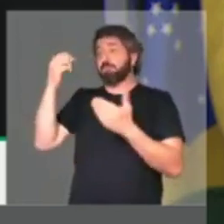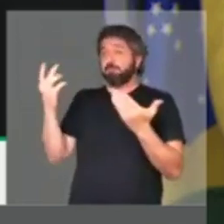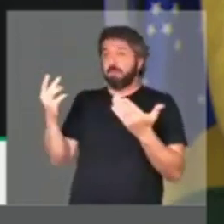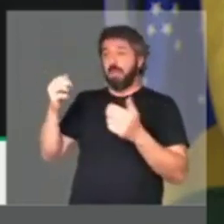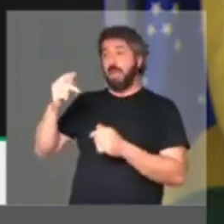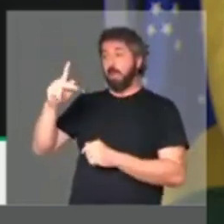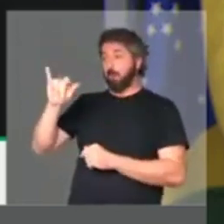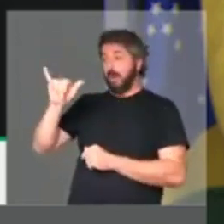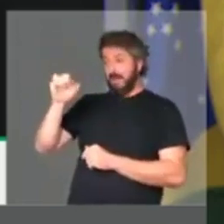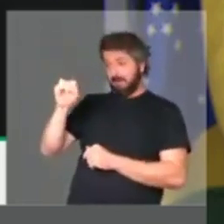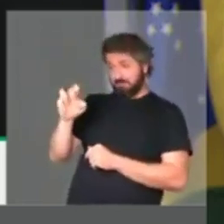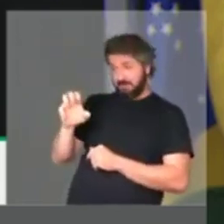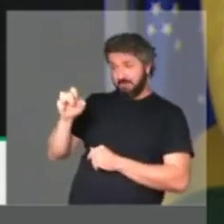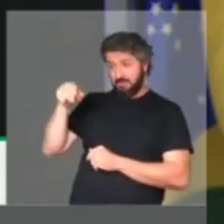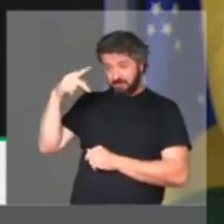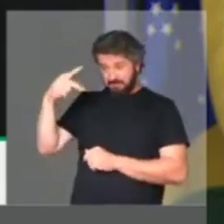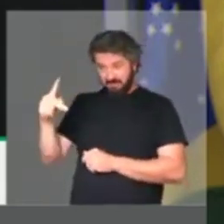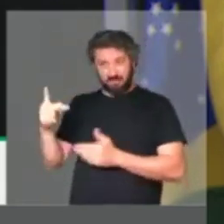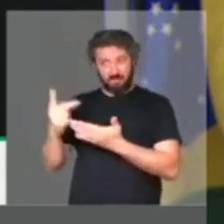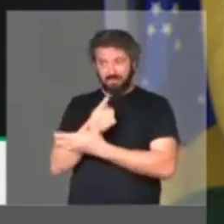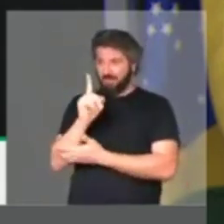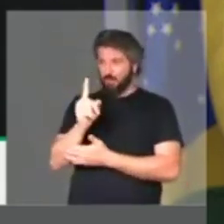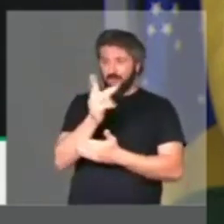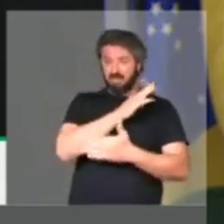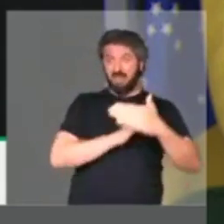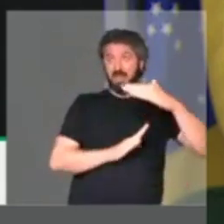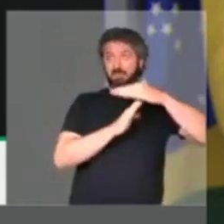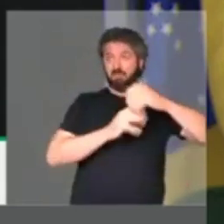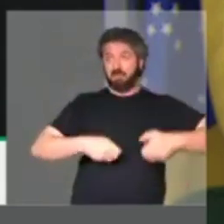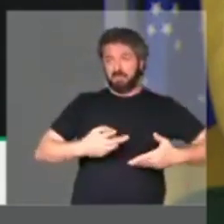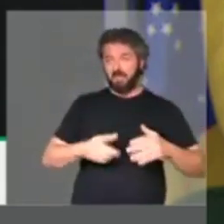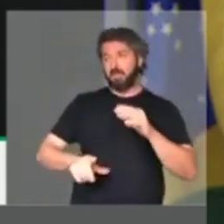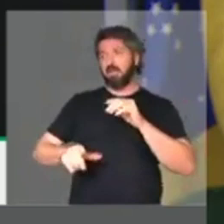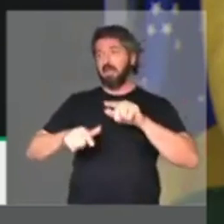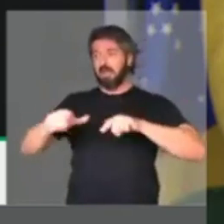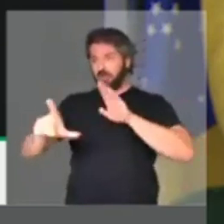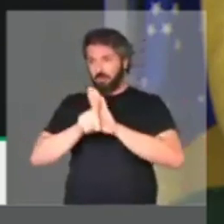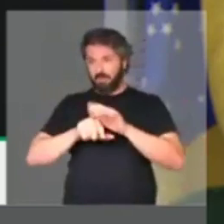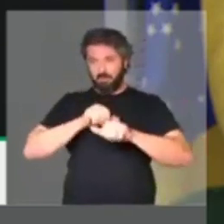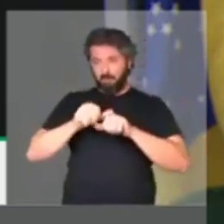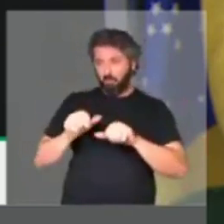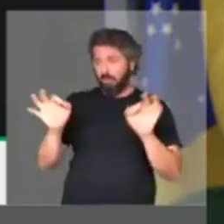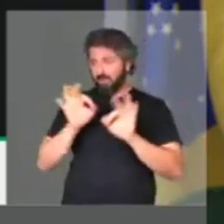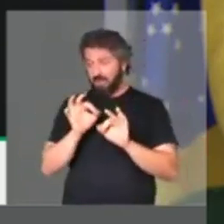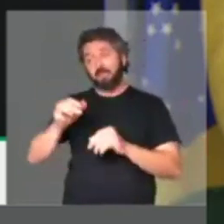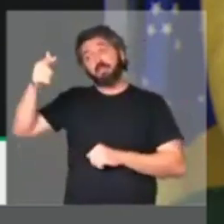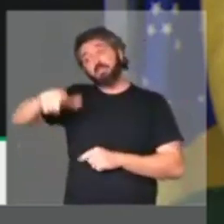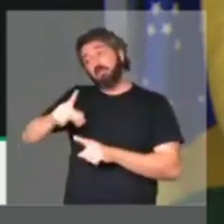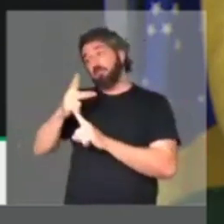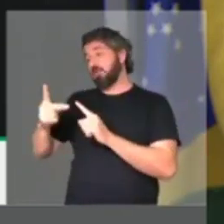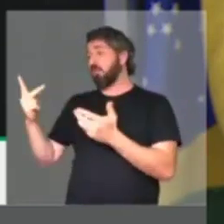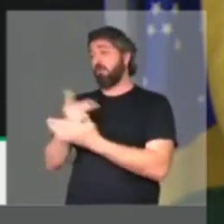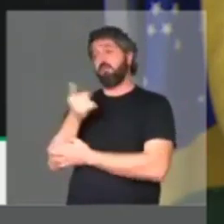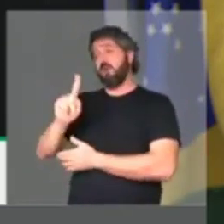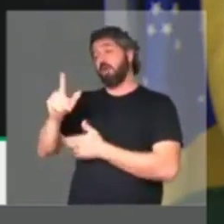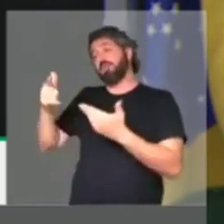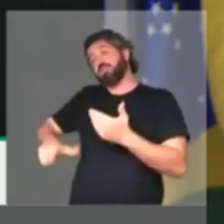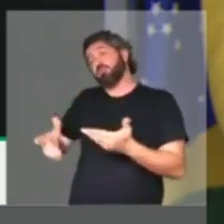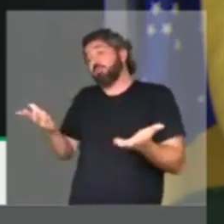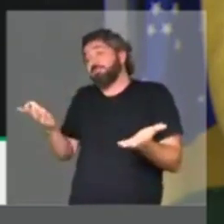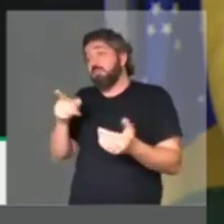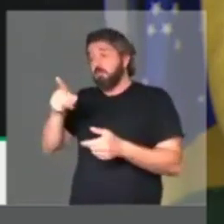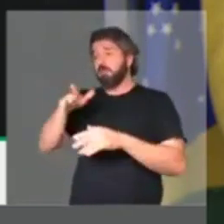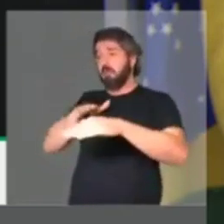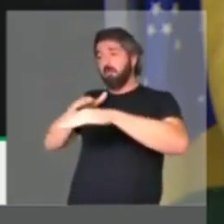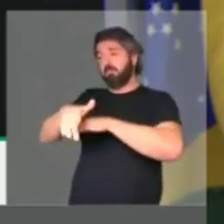o apocalipse que vocês pregam, assim como não aconteceu na PEC do Teto e na reforma trabalhista, não vai acontecer mais uma vez na reforma previdenciária e